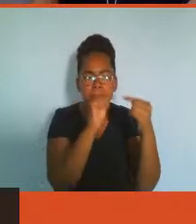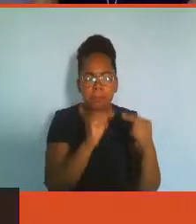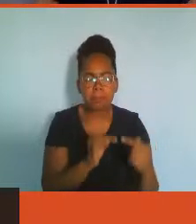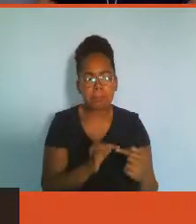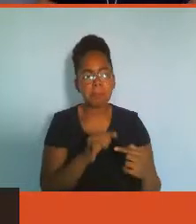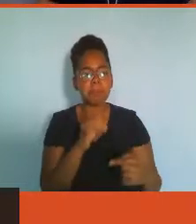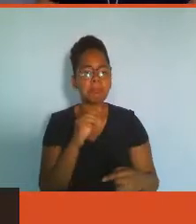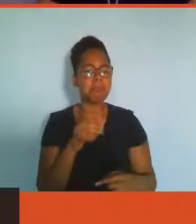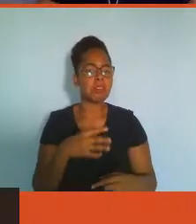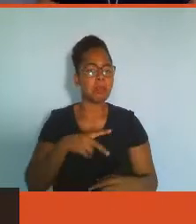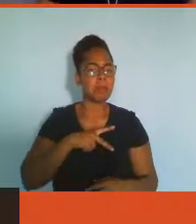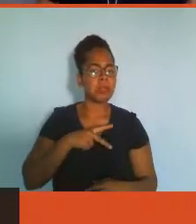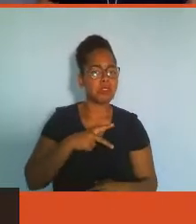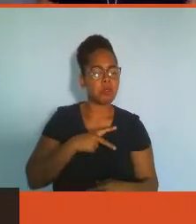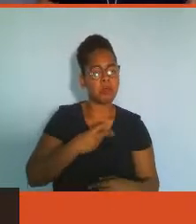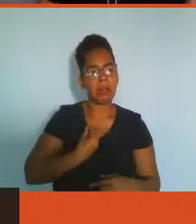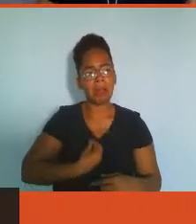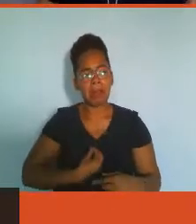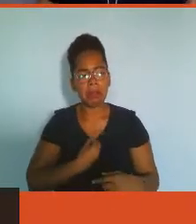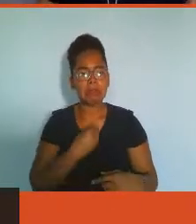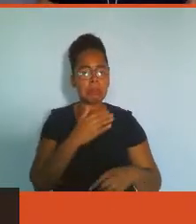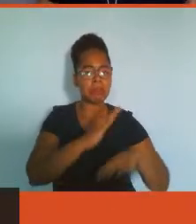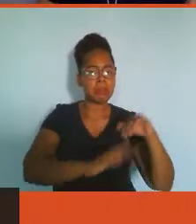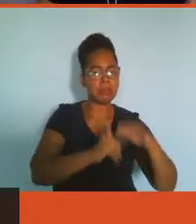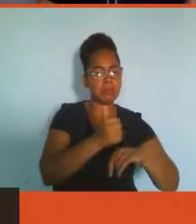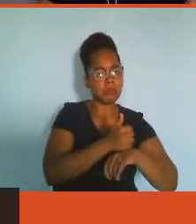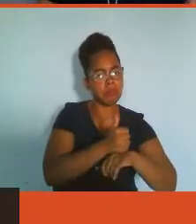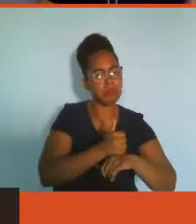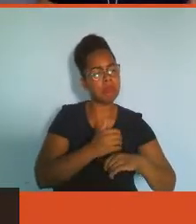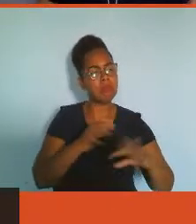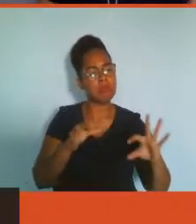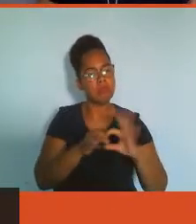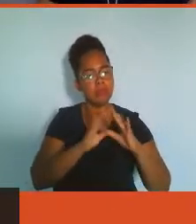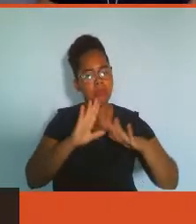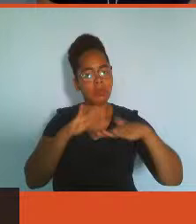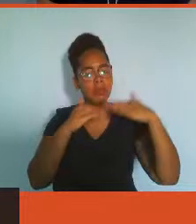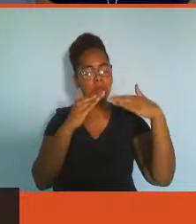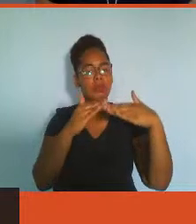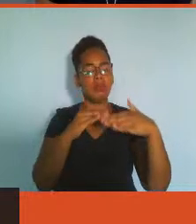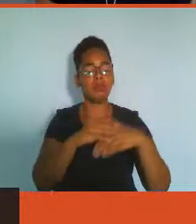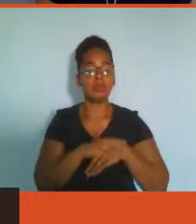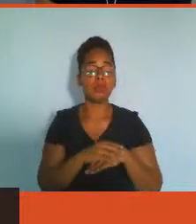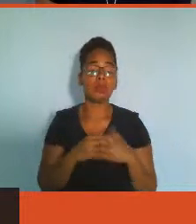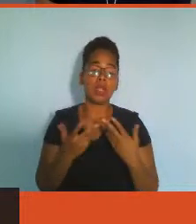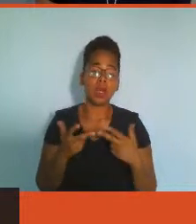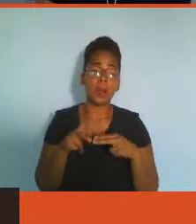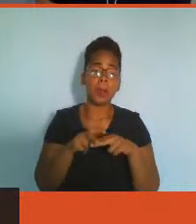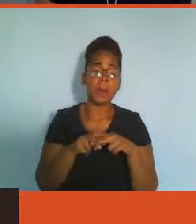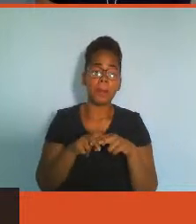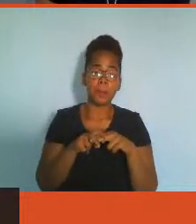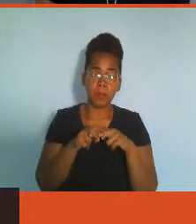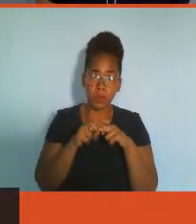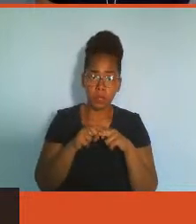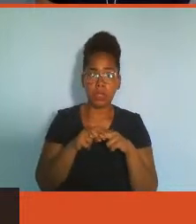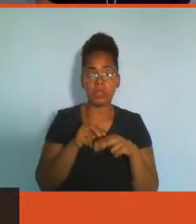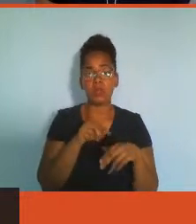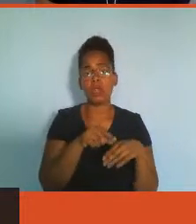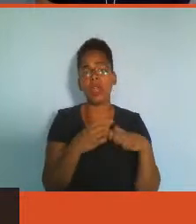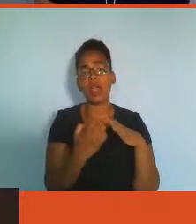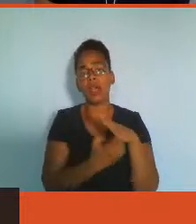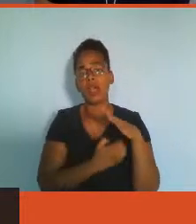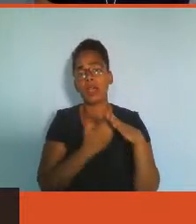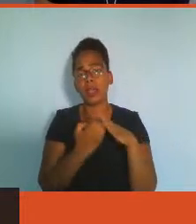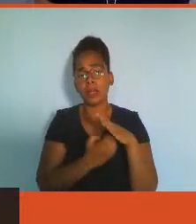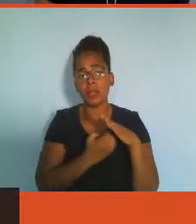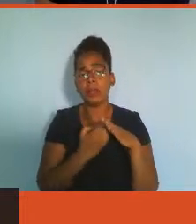tendo mais significado na vida. Então, uma parte do que a empresa precisa fazer